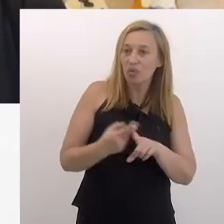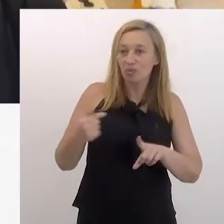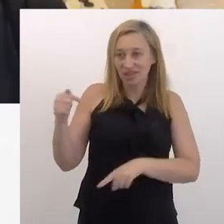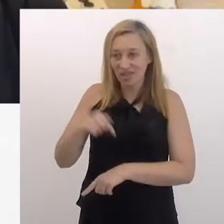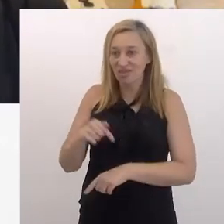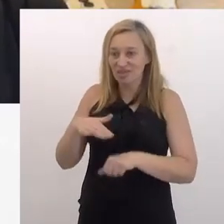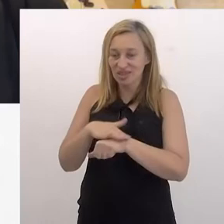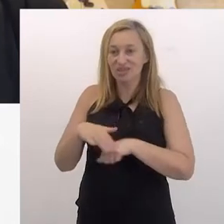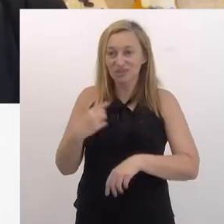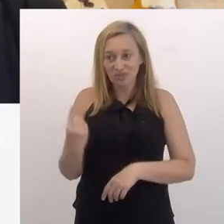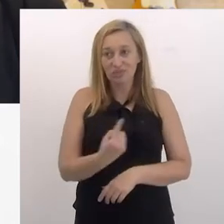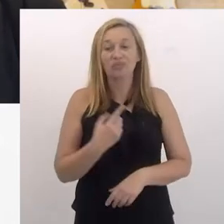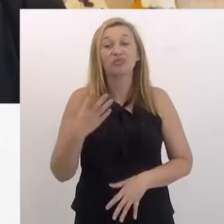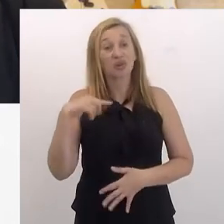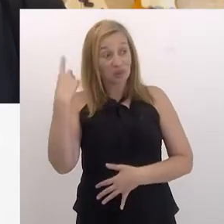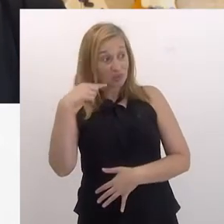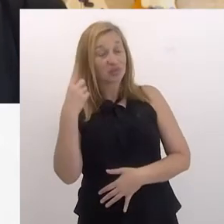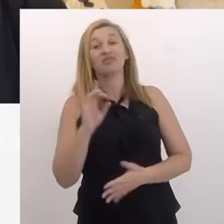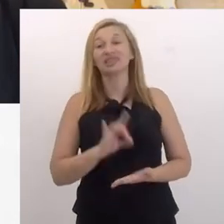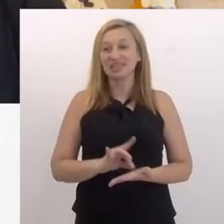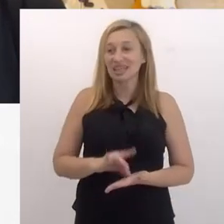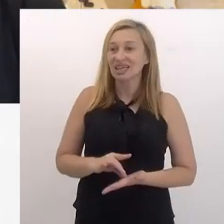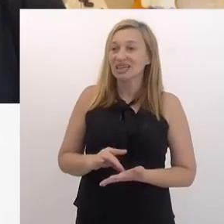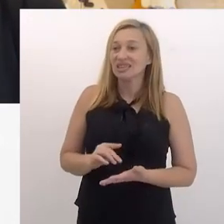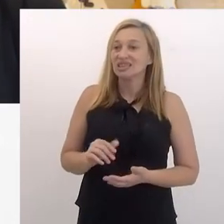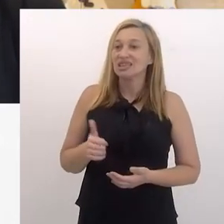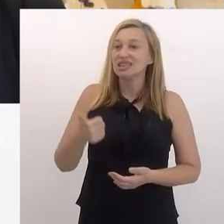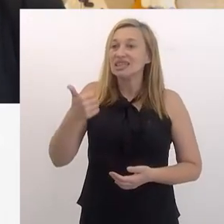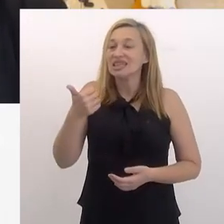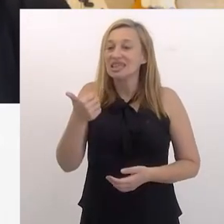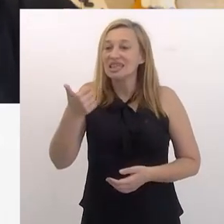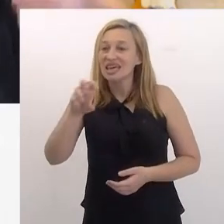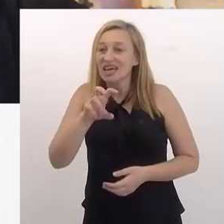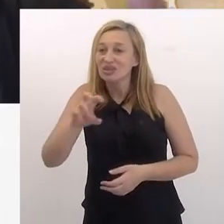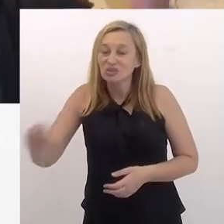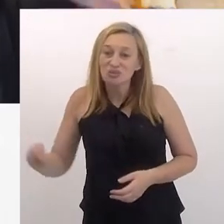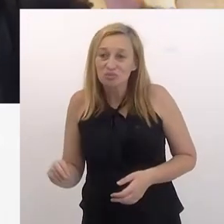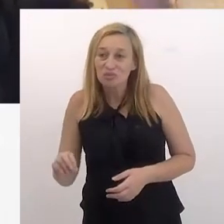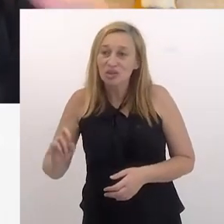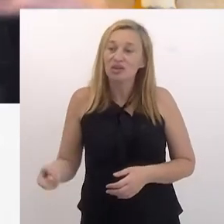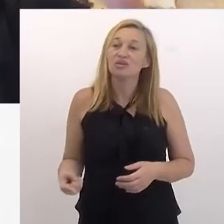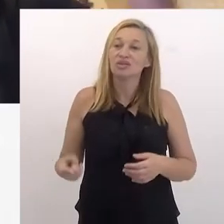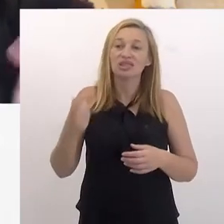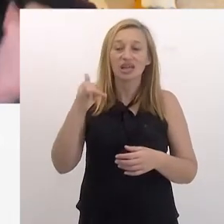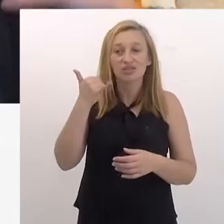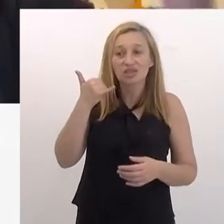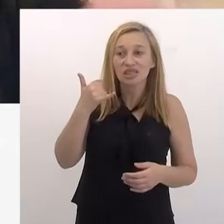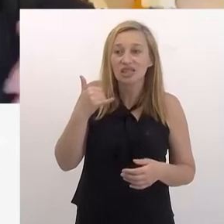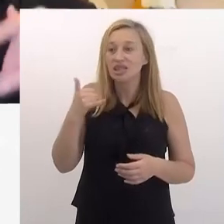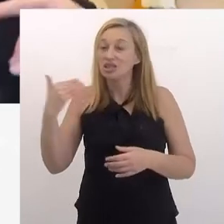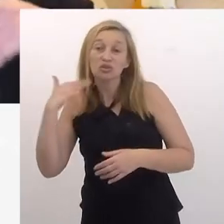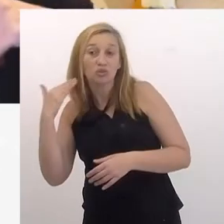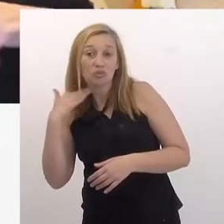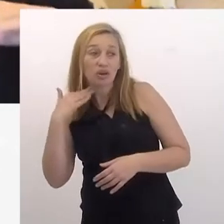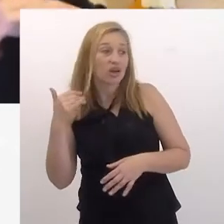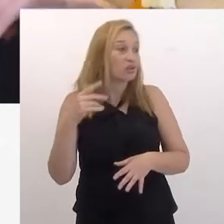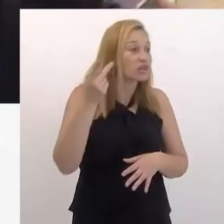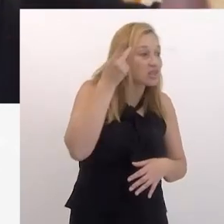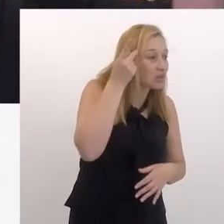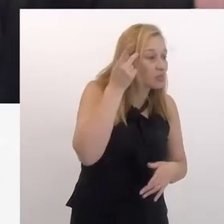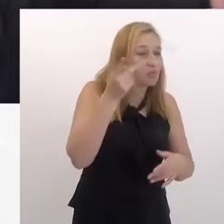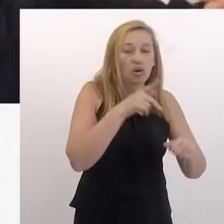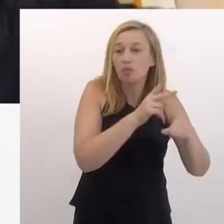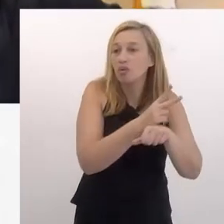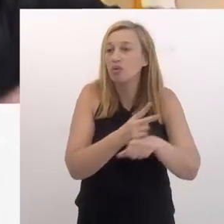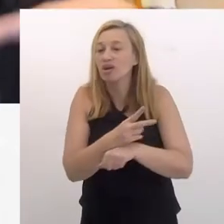aqui conversando com a gente. Foi loucura, foi loucura, porque eu tive que dar 500 mil telefonemas e ir no banco aqui em São Paulo,